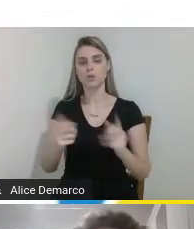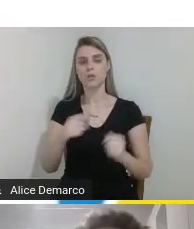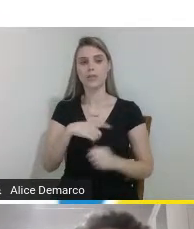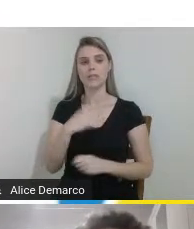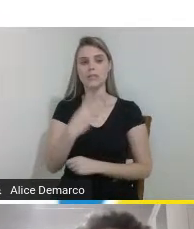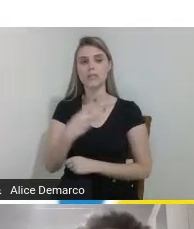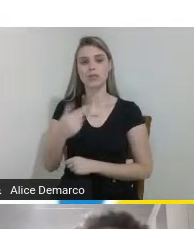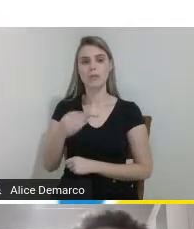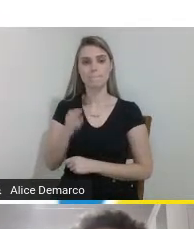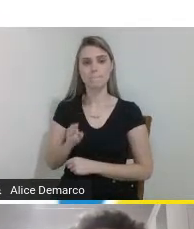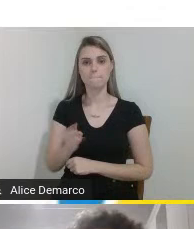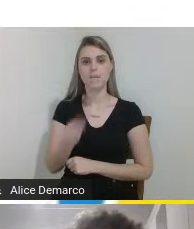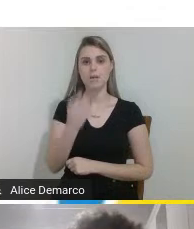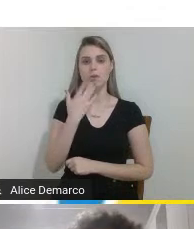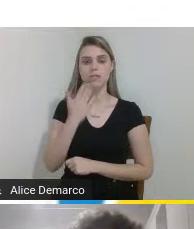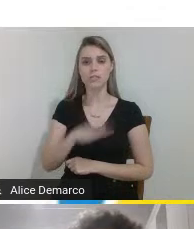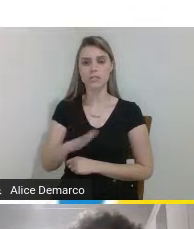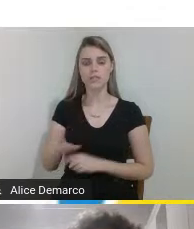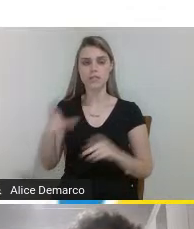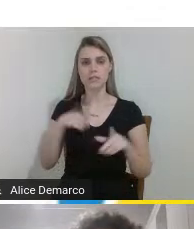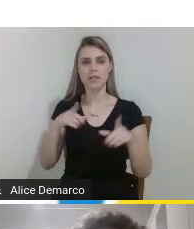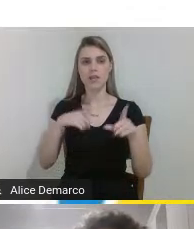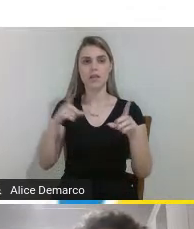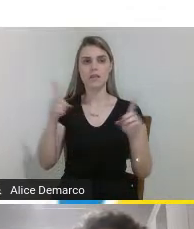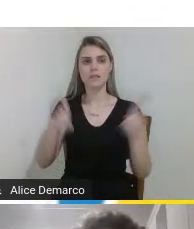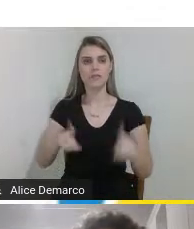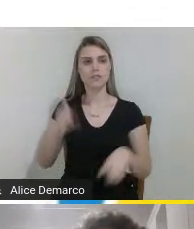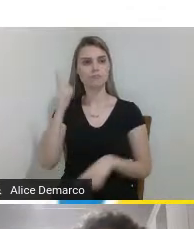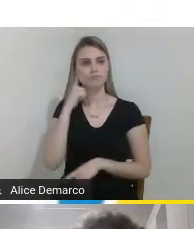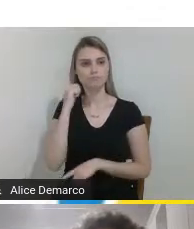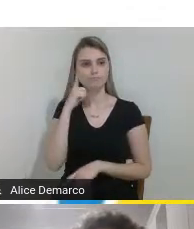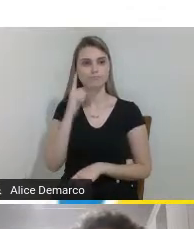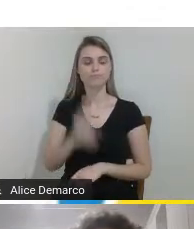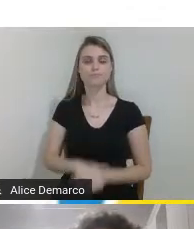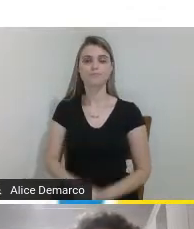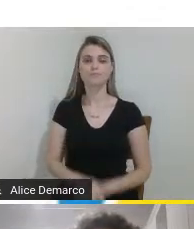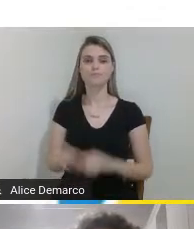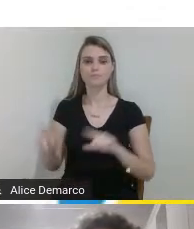milhões de crianças com alguma deficiência auditiva próximo